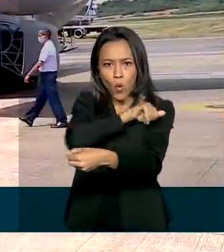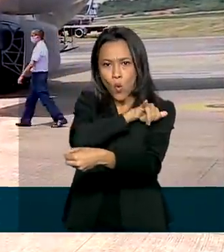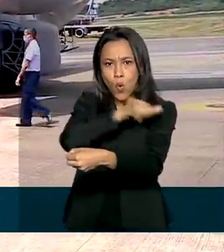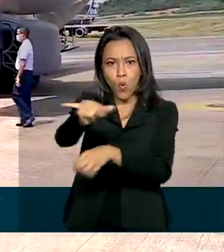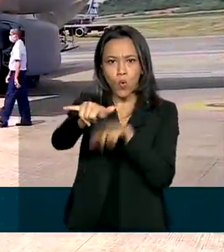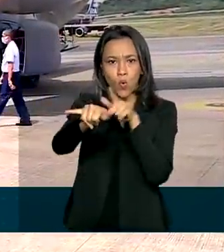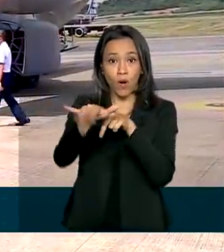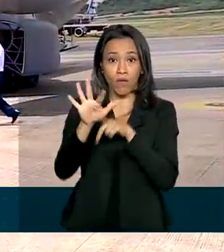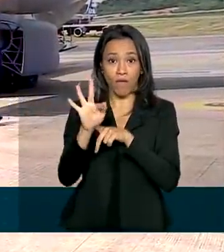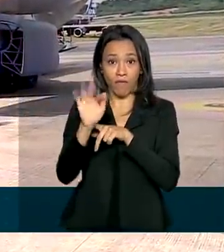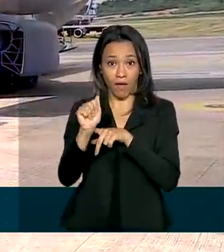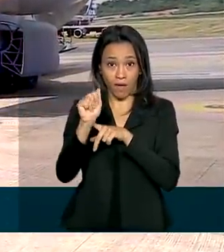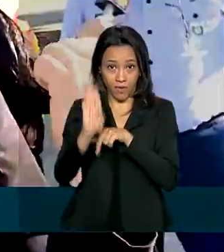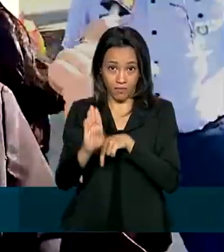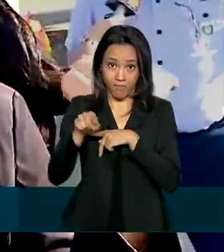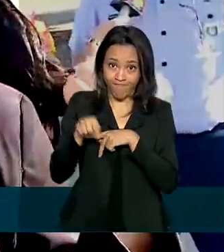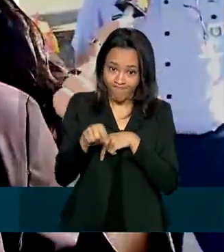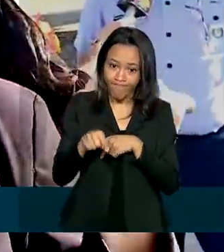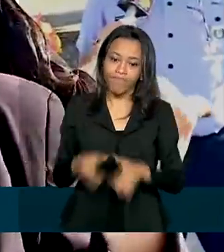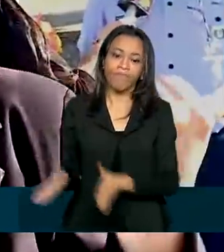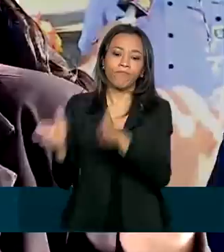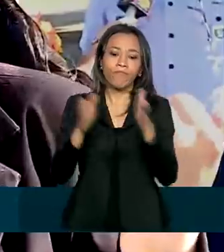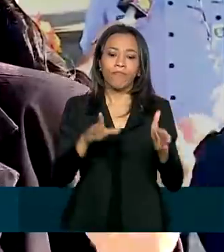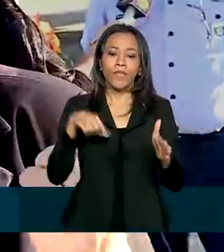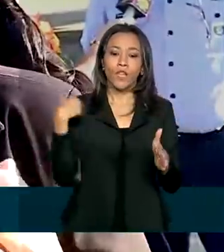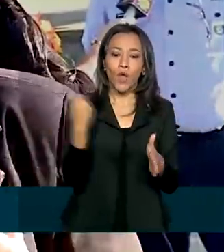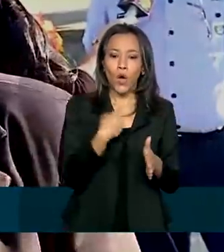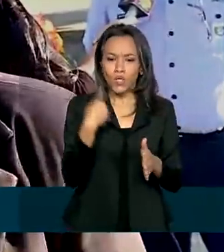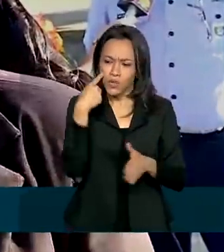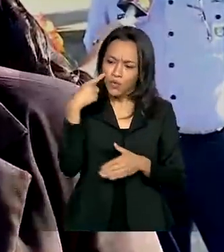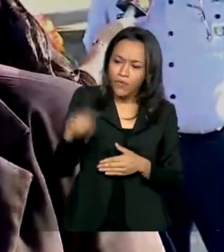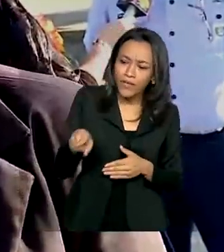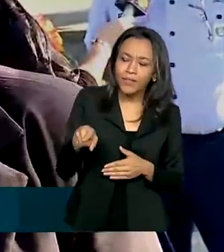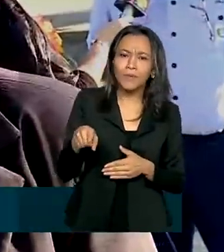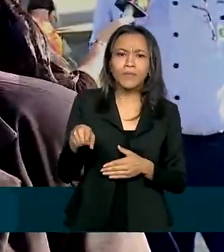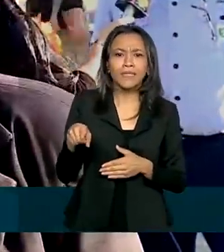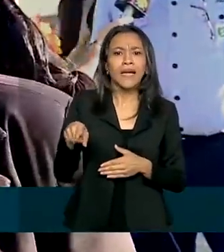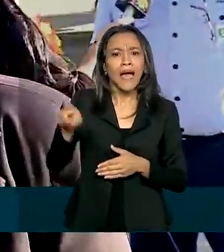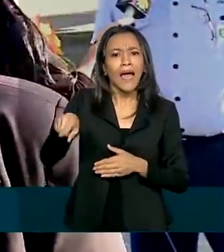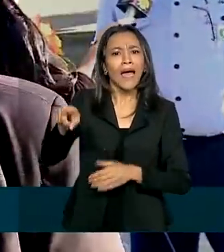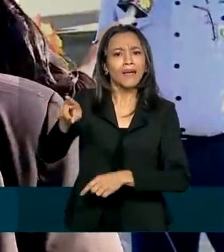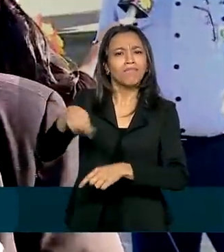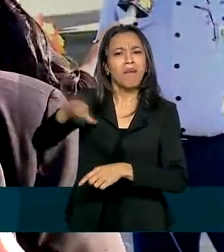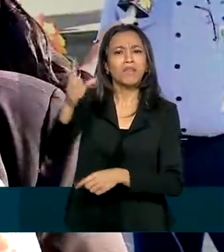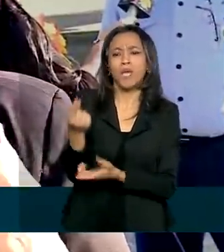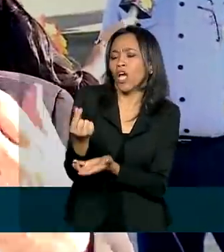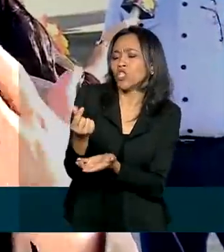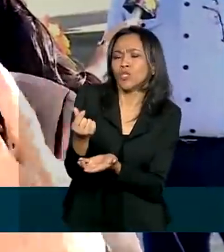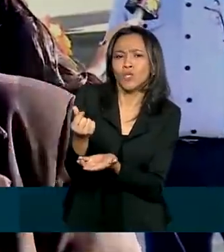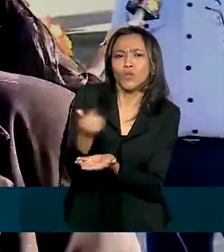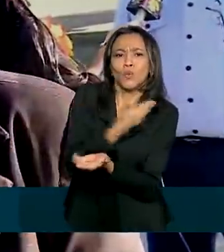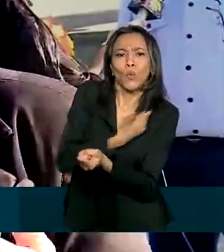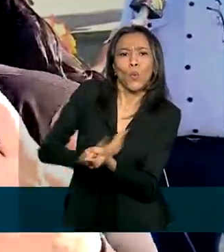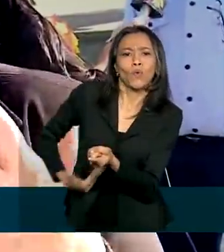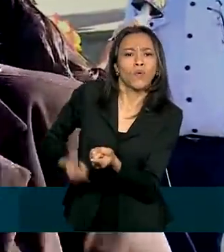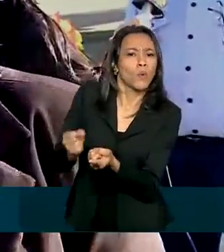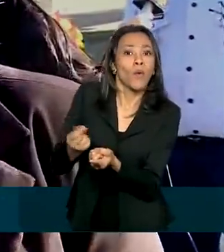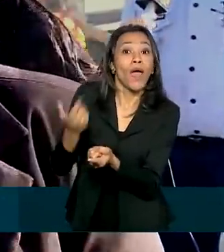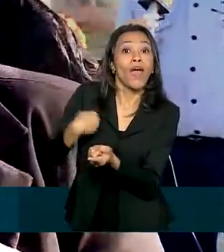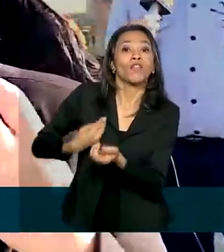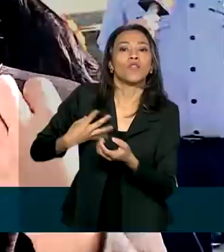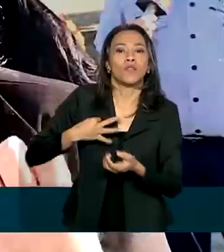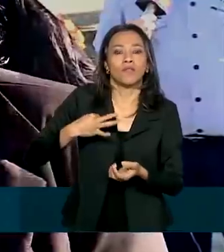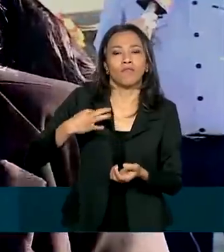um dos novos cargueiros da Força Aérea. O que a gente está vendo ali dentro é mais que o recurso público. É a doação, é a